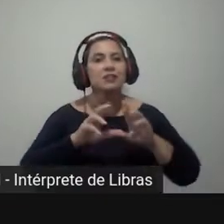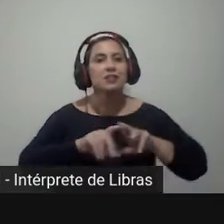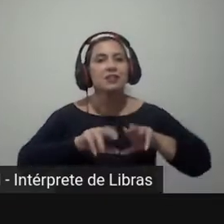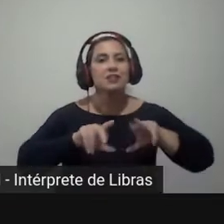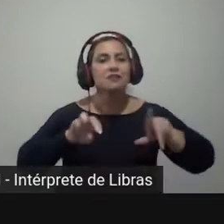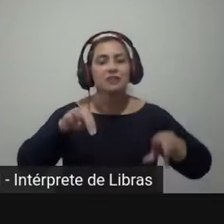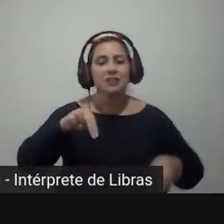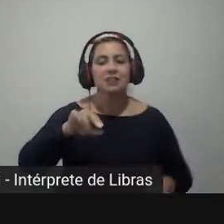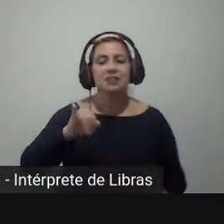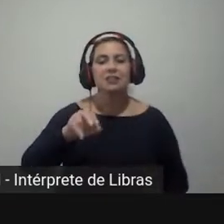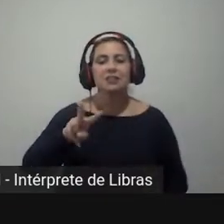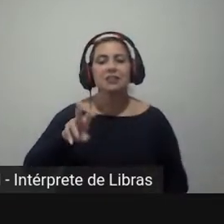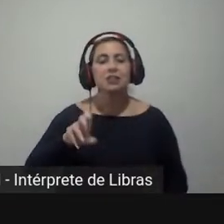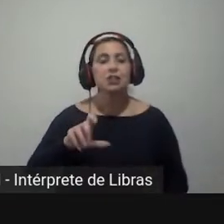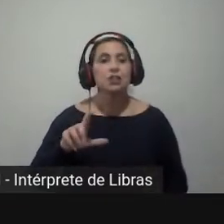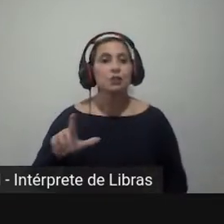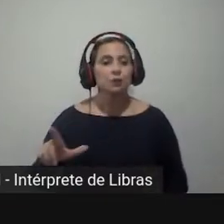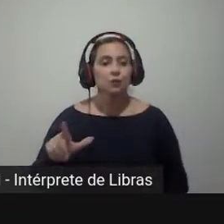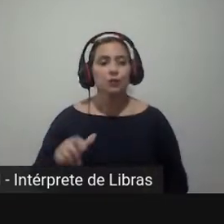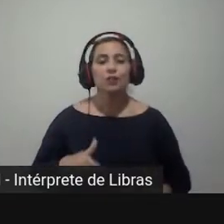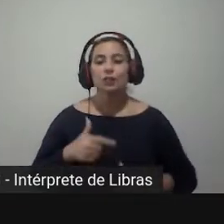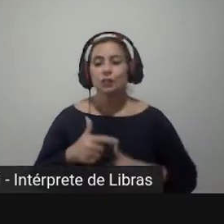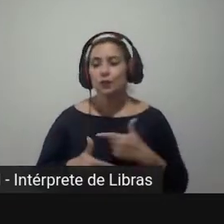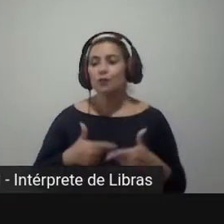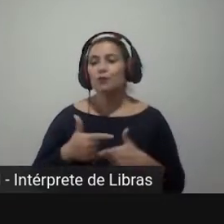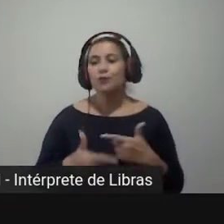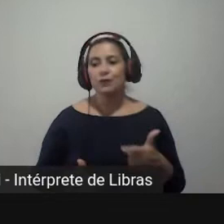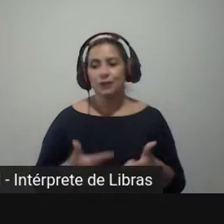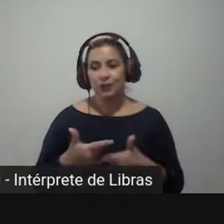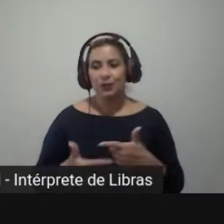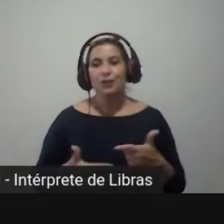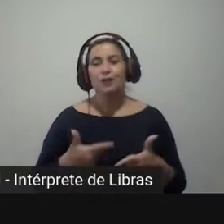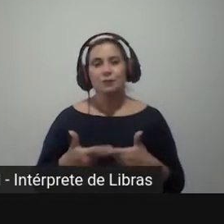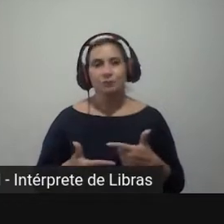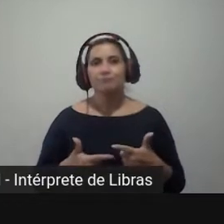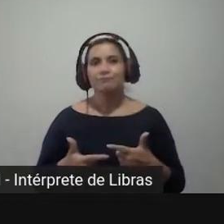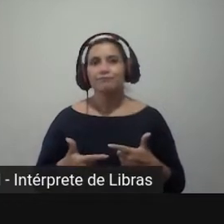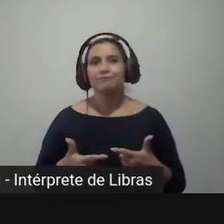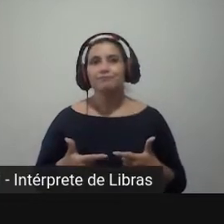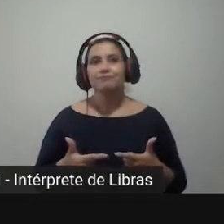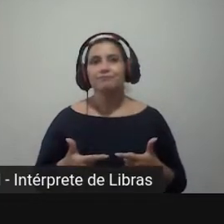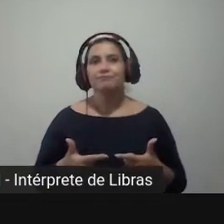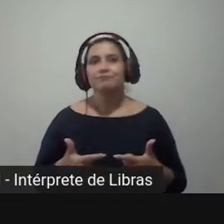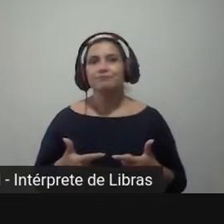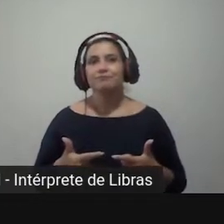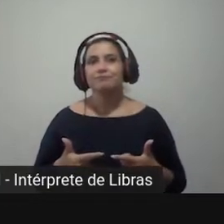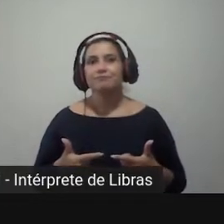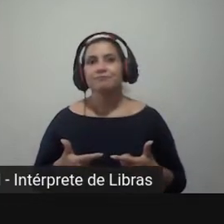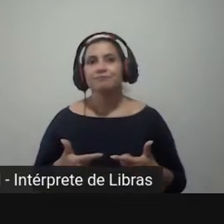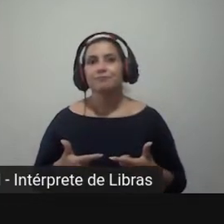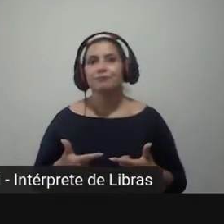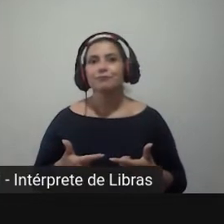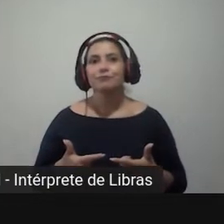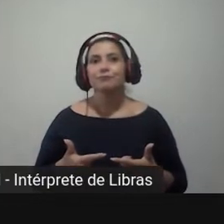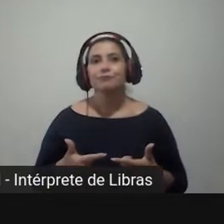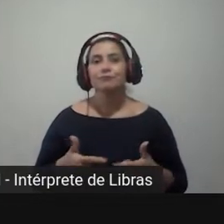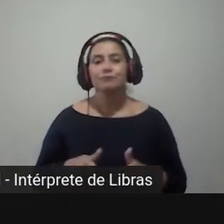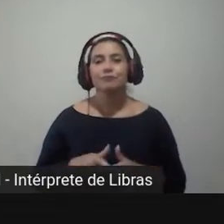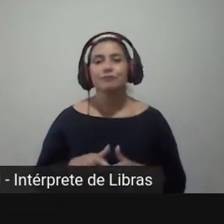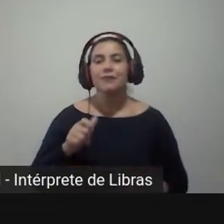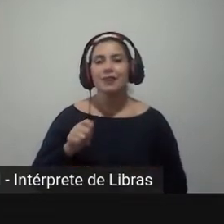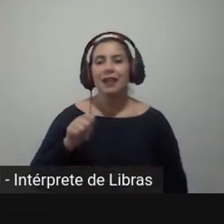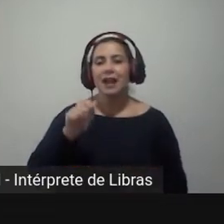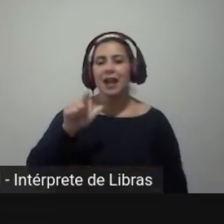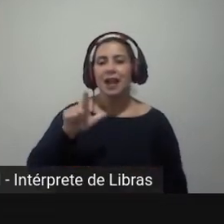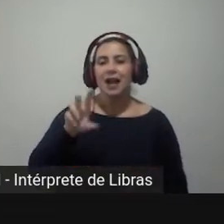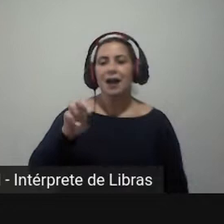Brasil. Esse trabalho de Carneiro